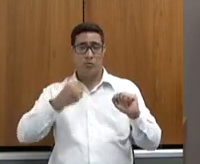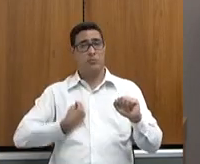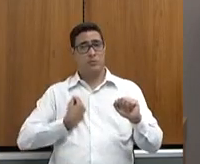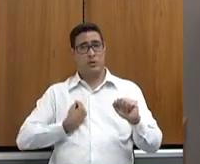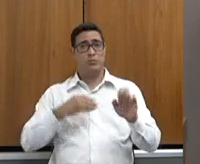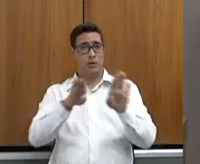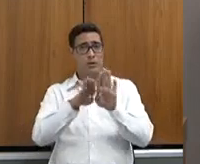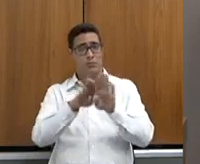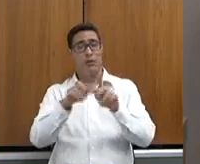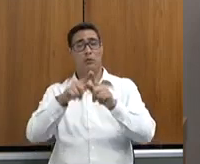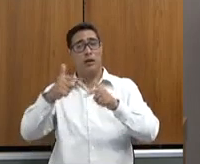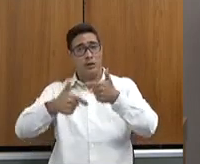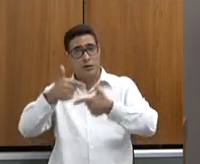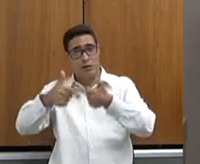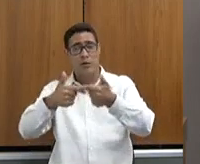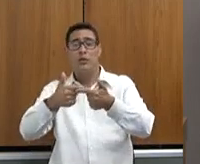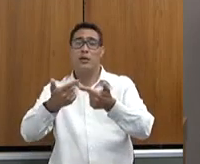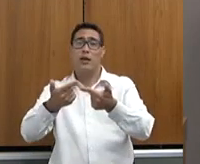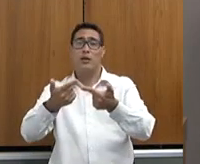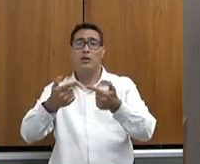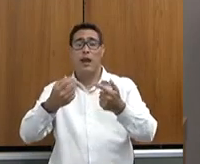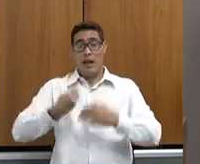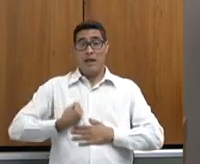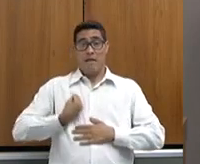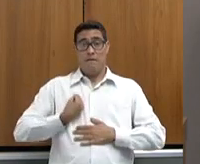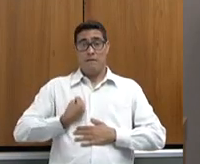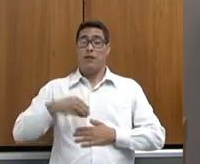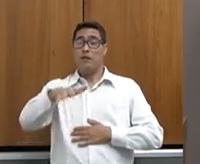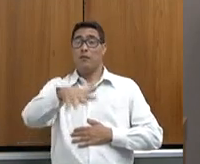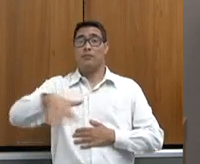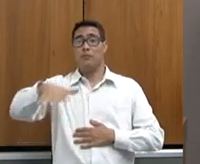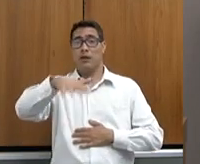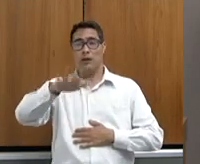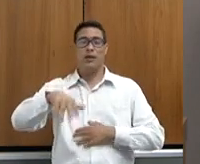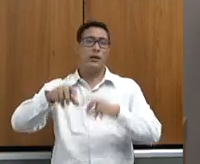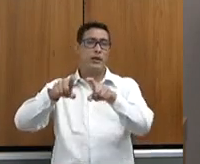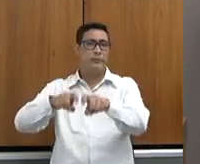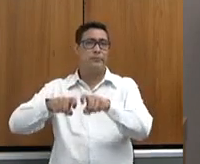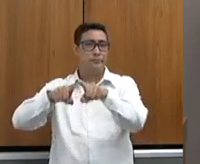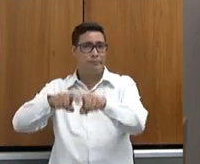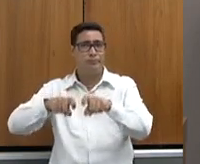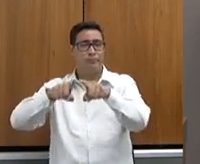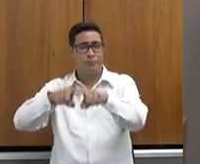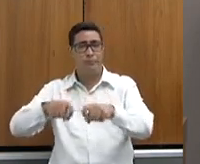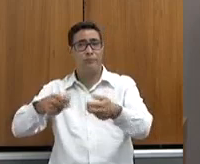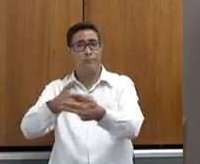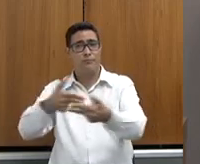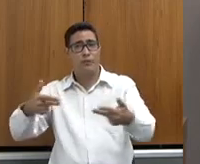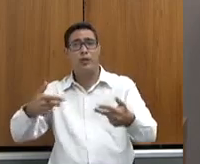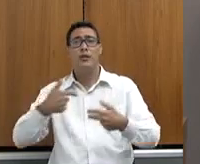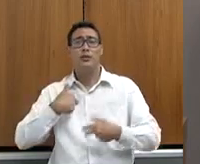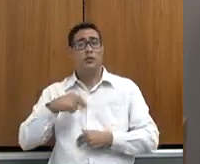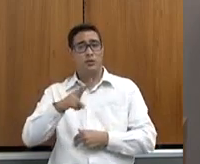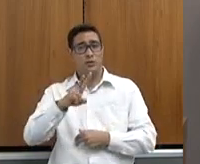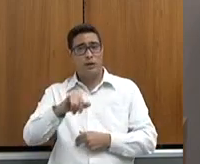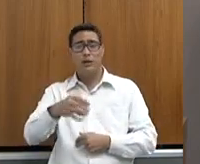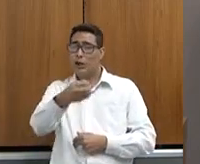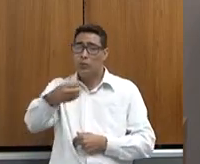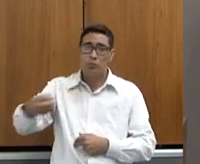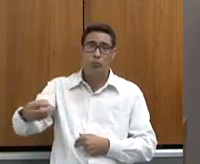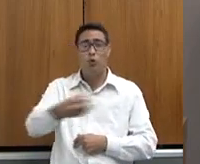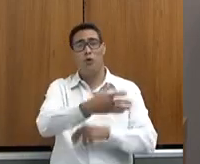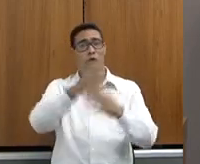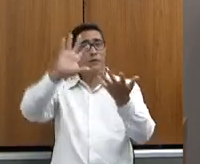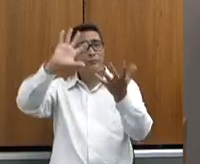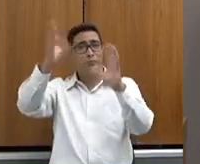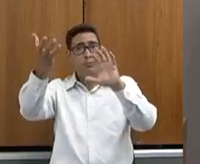ele convivendo com isso ali, então nós podemos levar, sim, o programa para poder ter um novo redesenho, para a secretaria